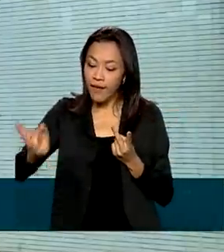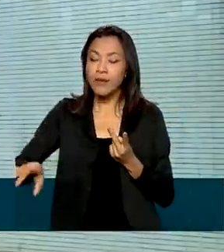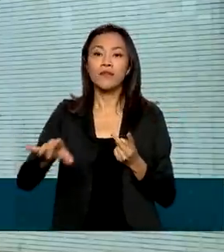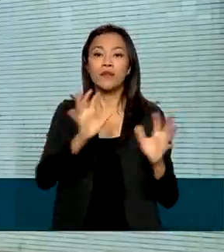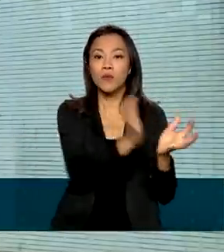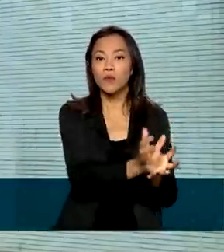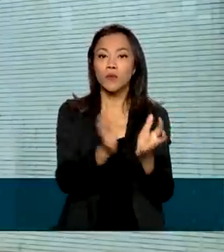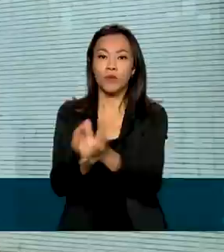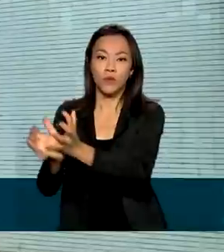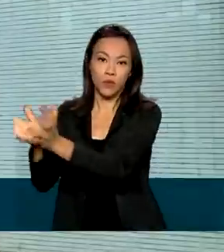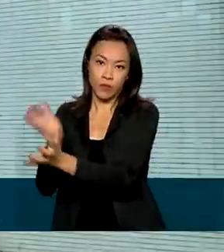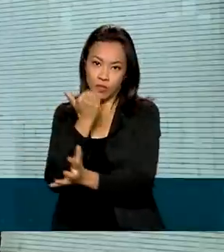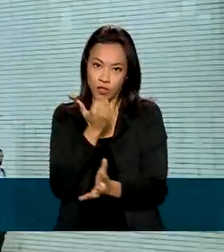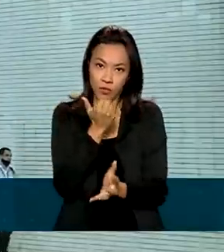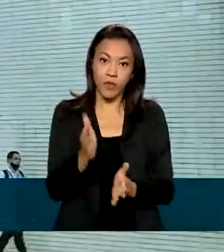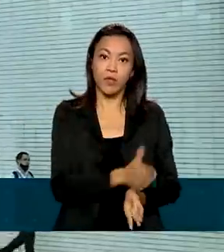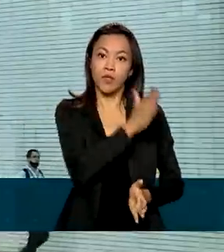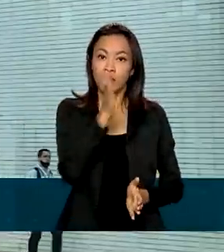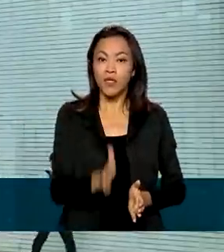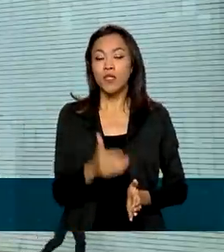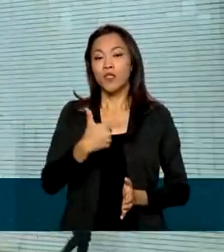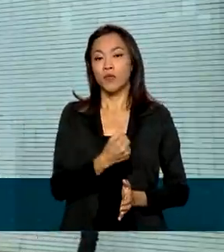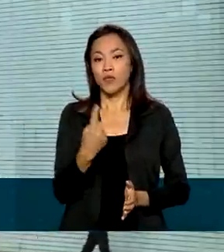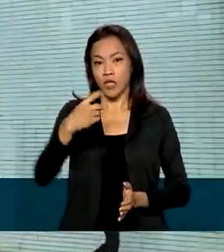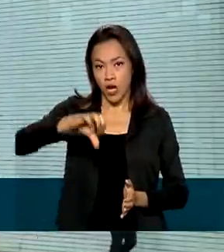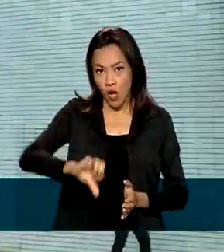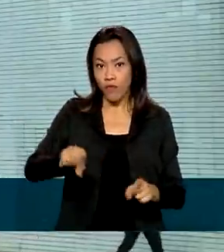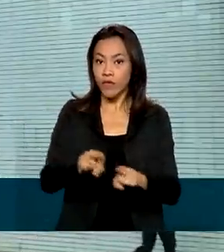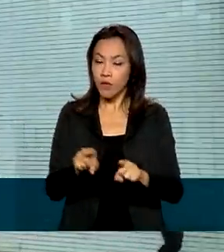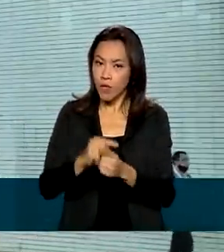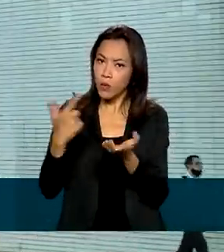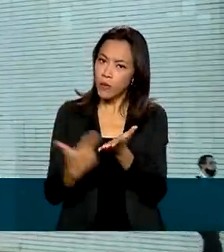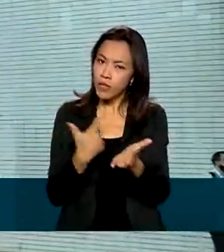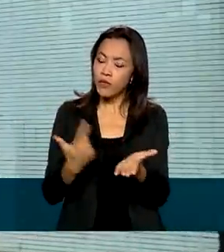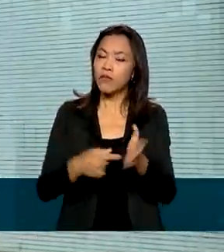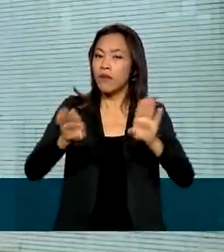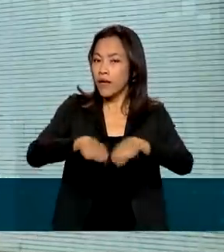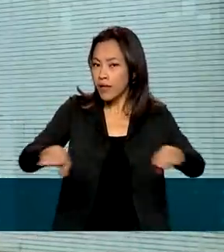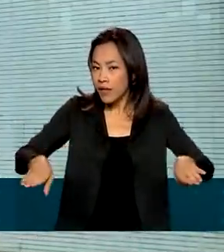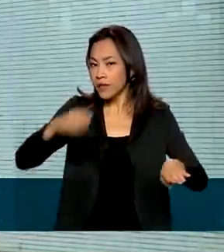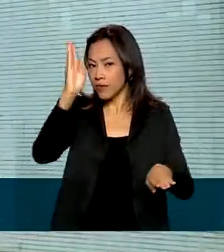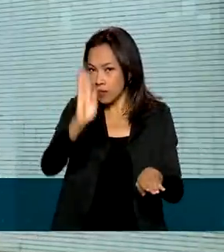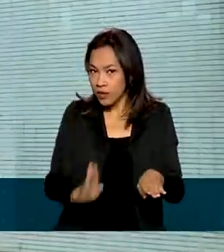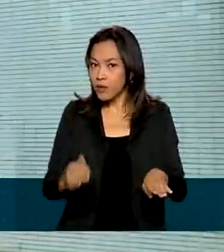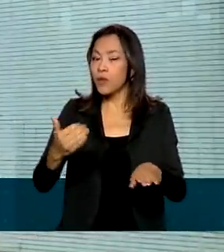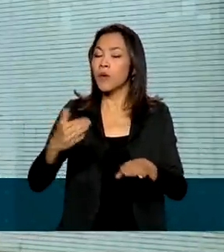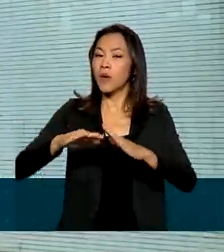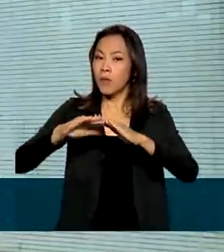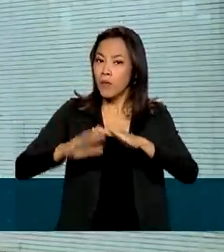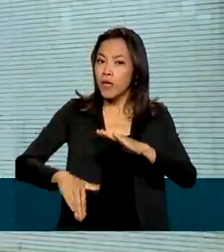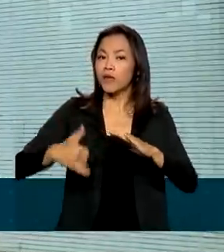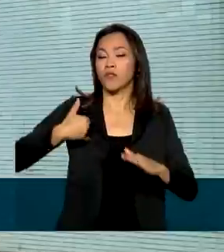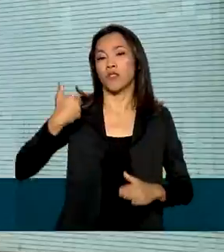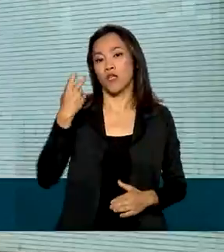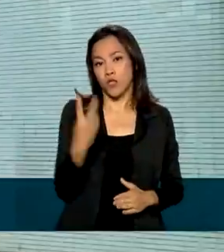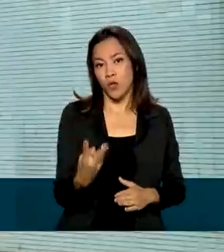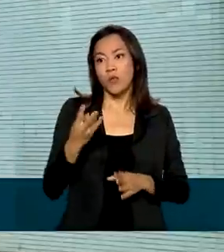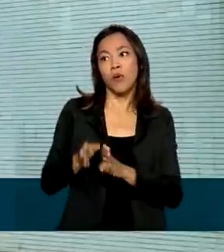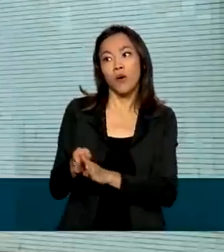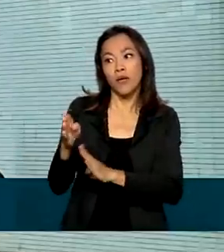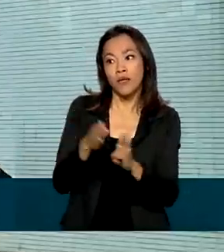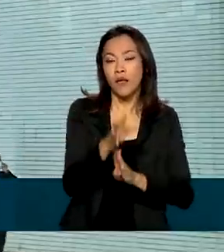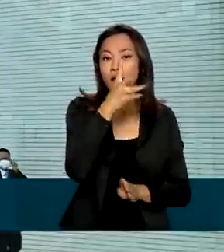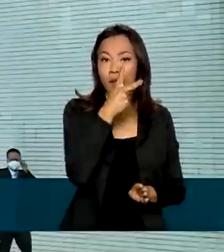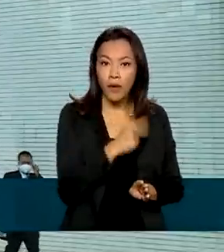2019, também lançou o Guia Alimentar para Crianças Brasileiras com menos de dois anos para orientar pais e